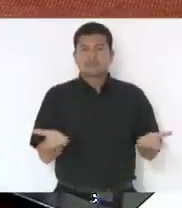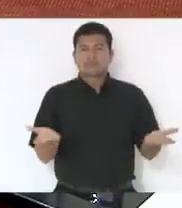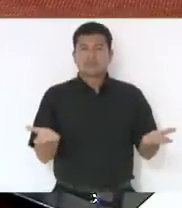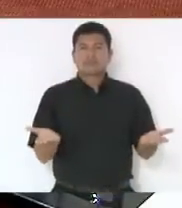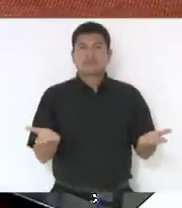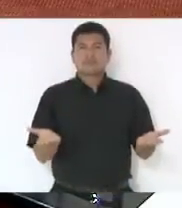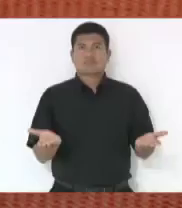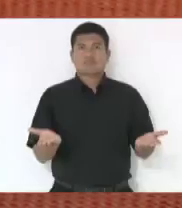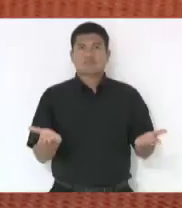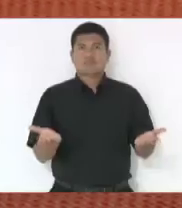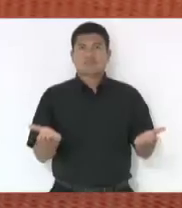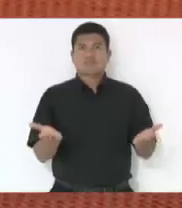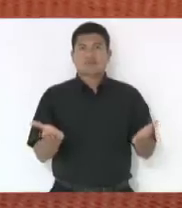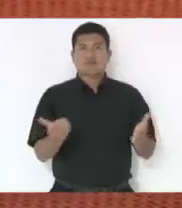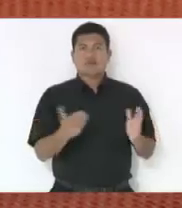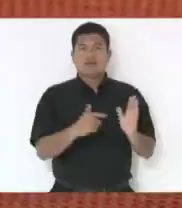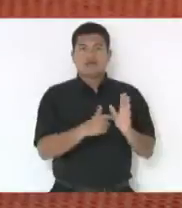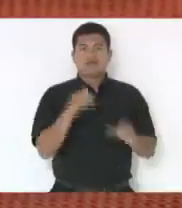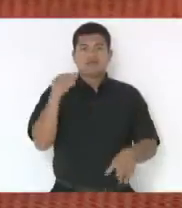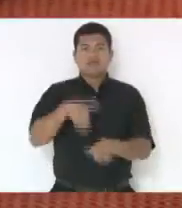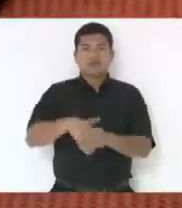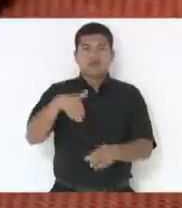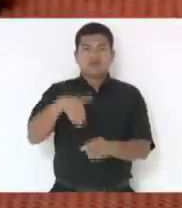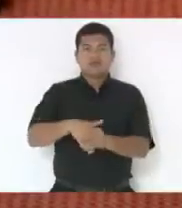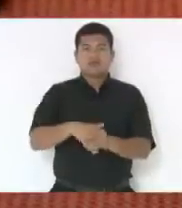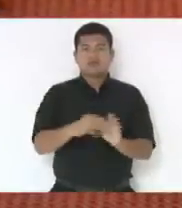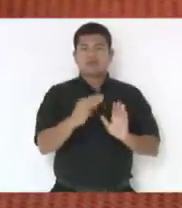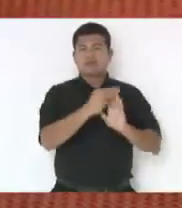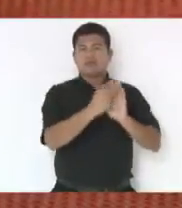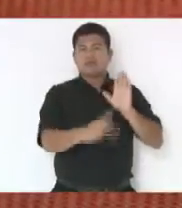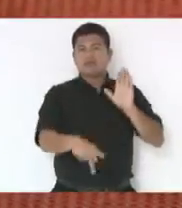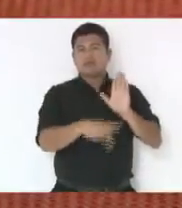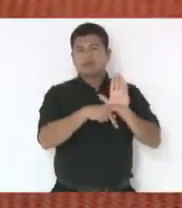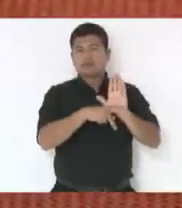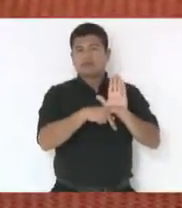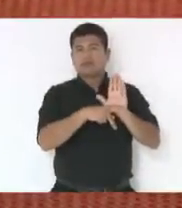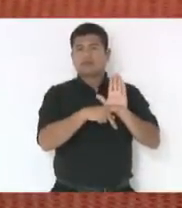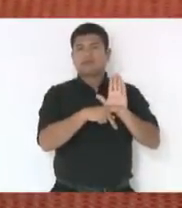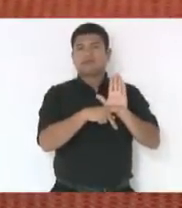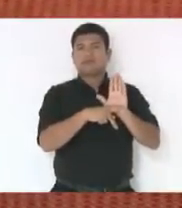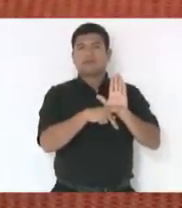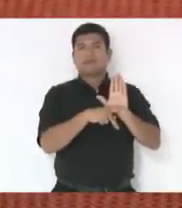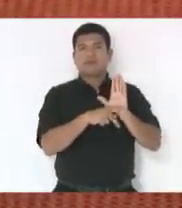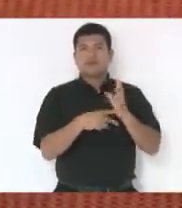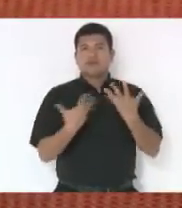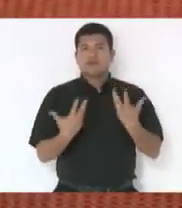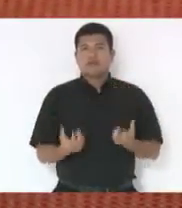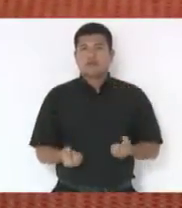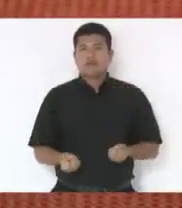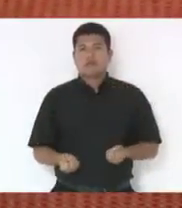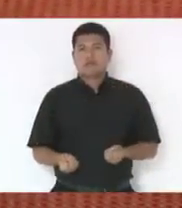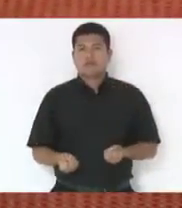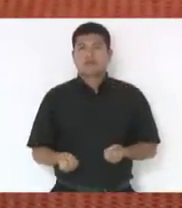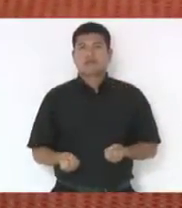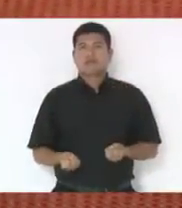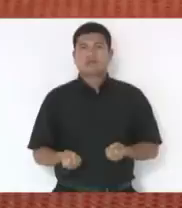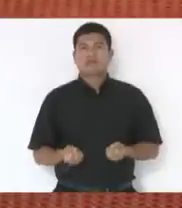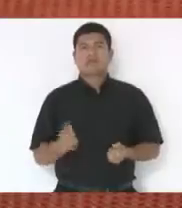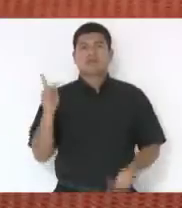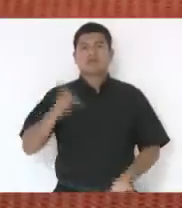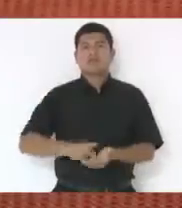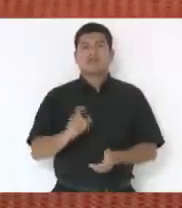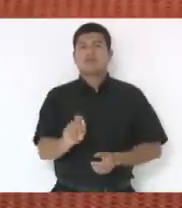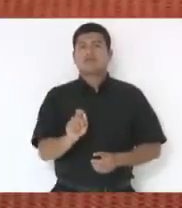a votação dessa medida provisória da admissibilidade, na verdade, é uma